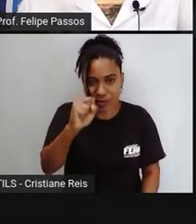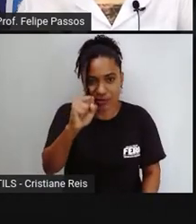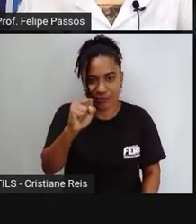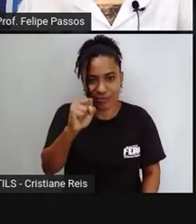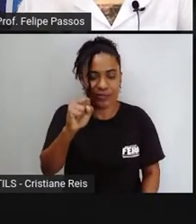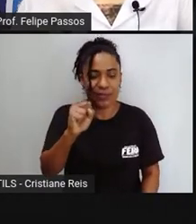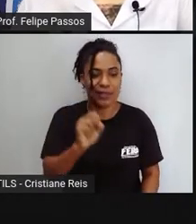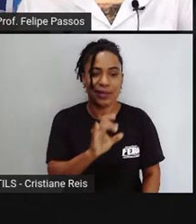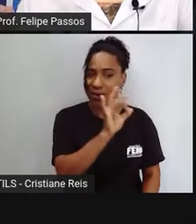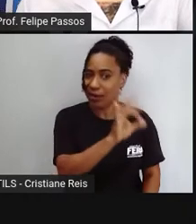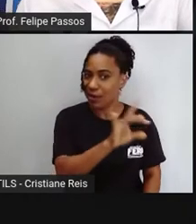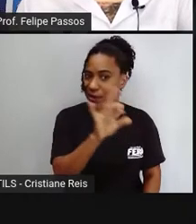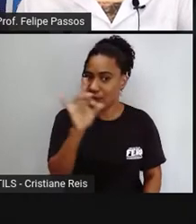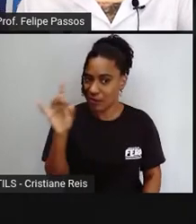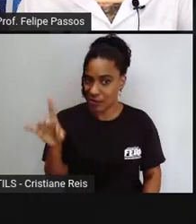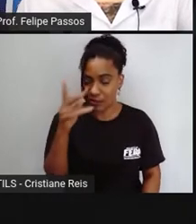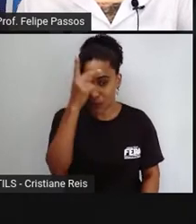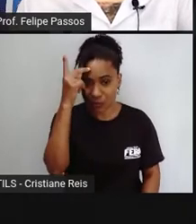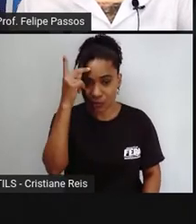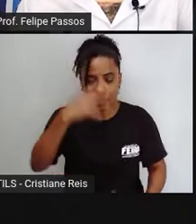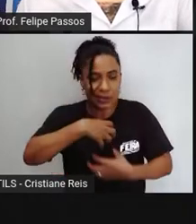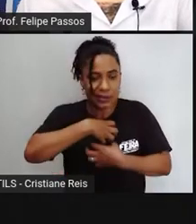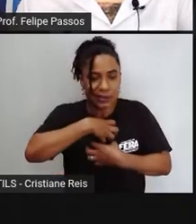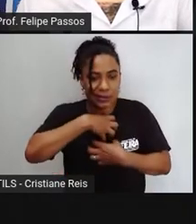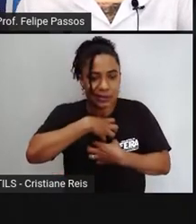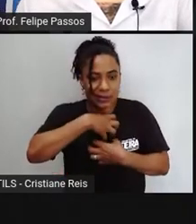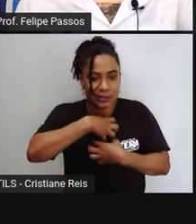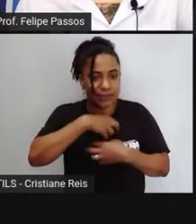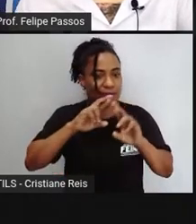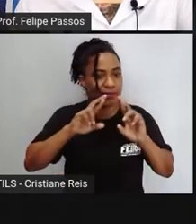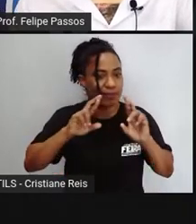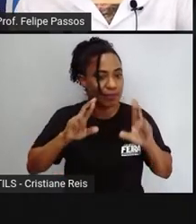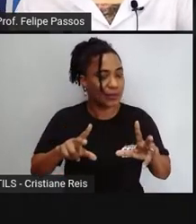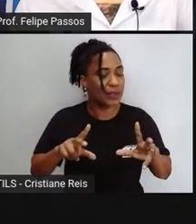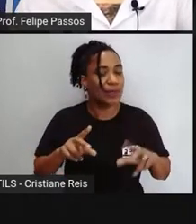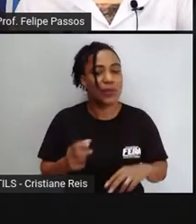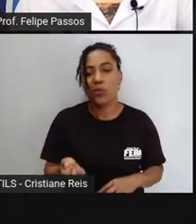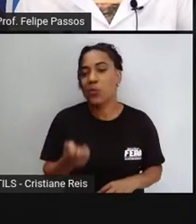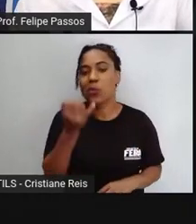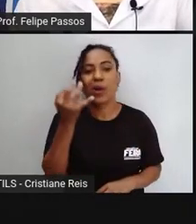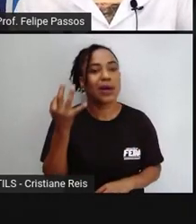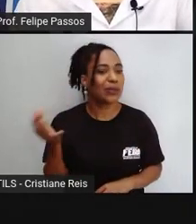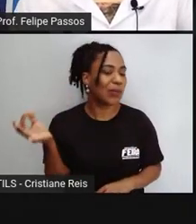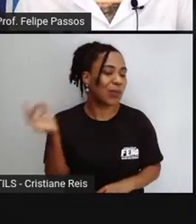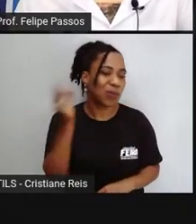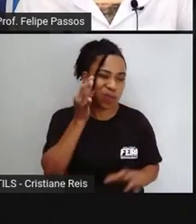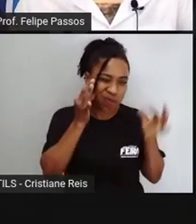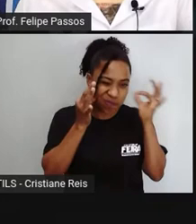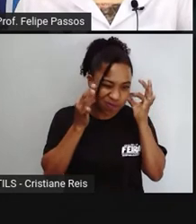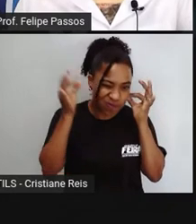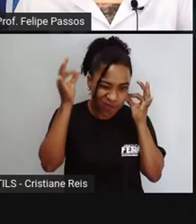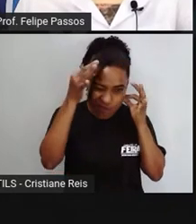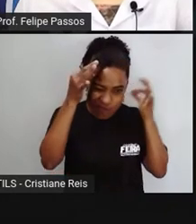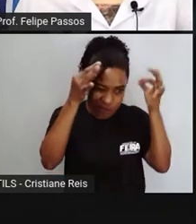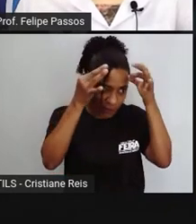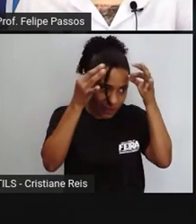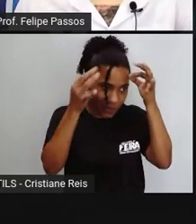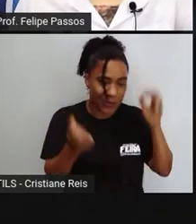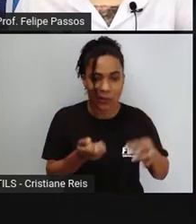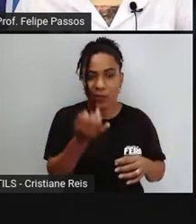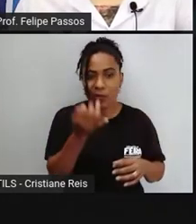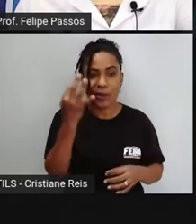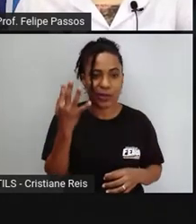cada organismo, lógico, e também depende da quantidade de picadas. Mesmo se a pessoa não tiver